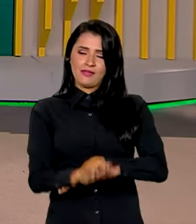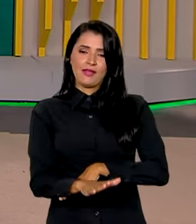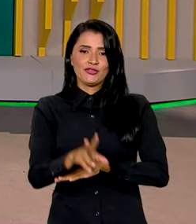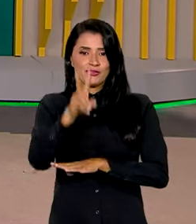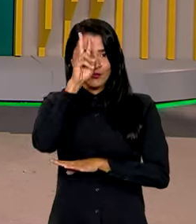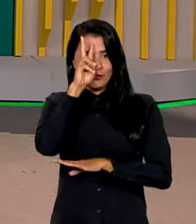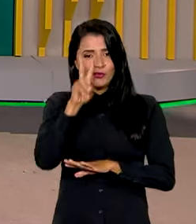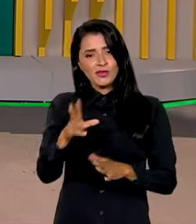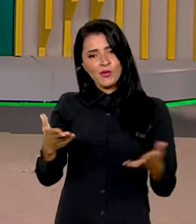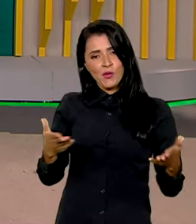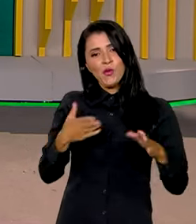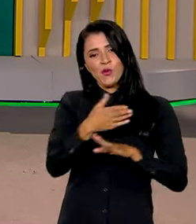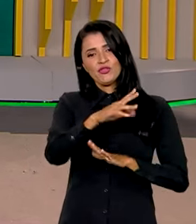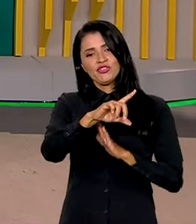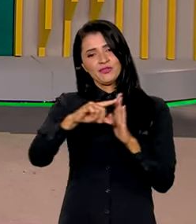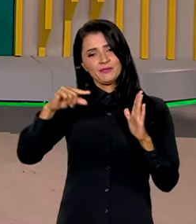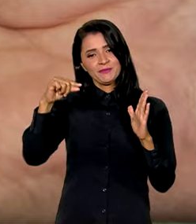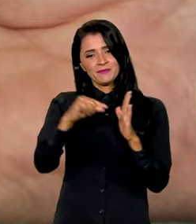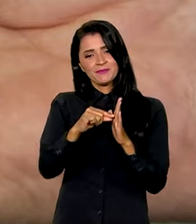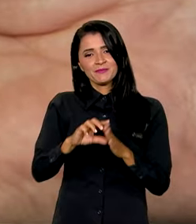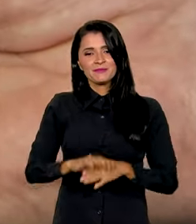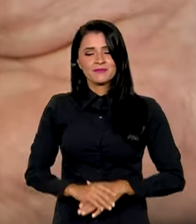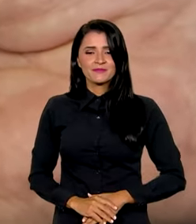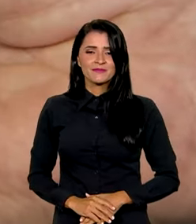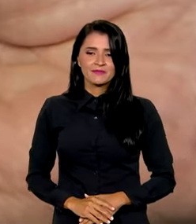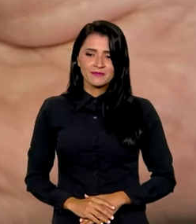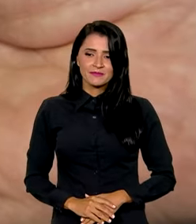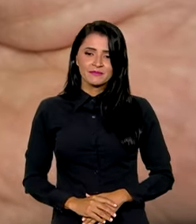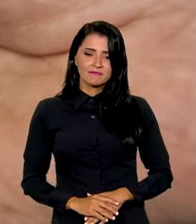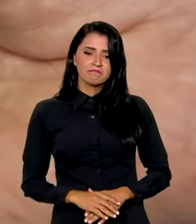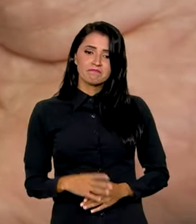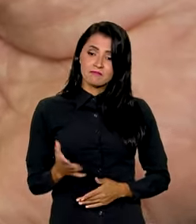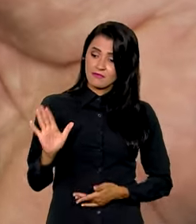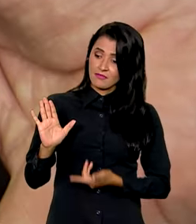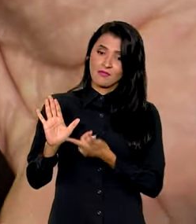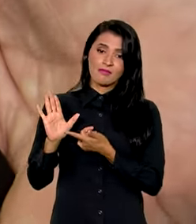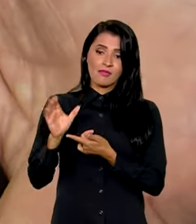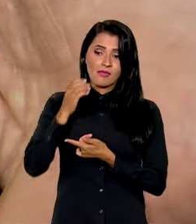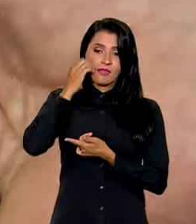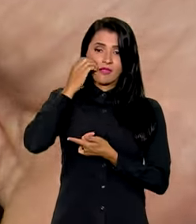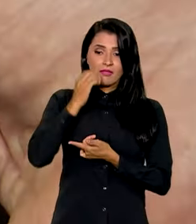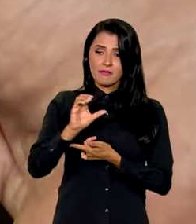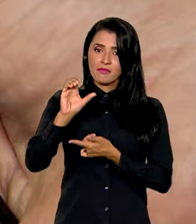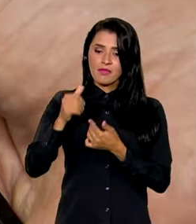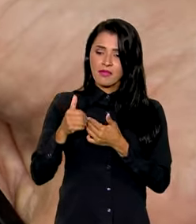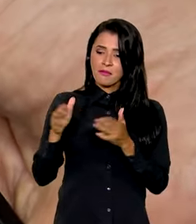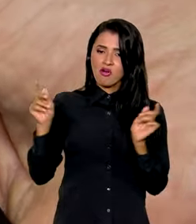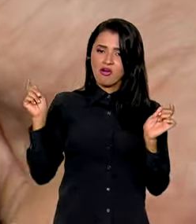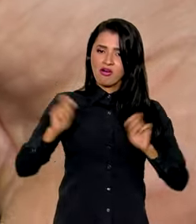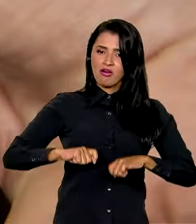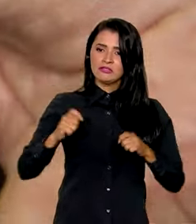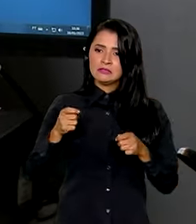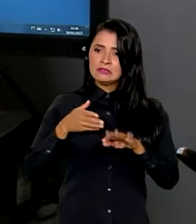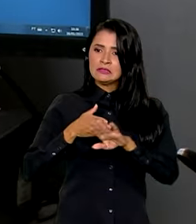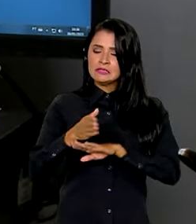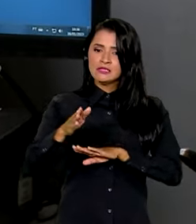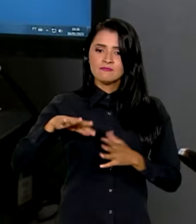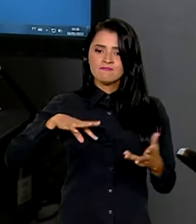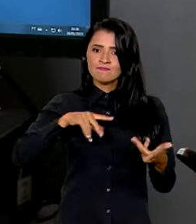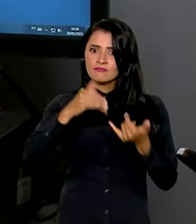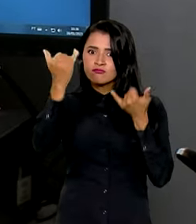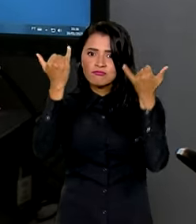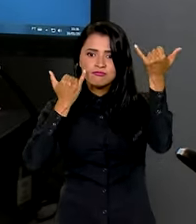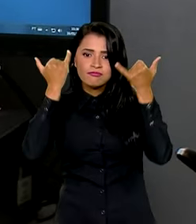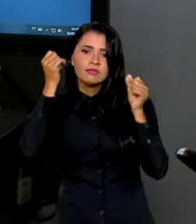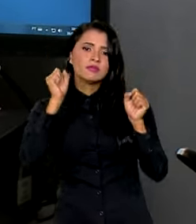segunda-feira, no Palácio do Planalto. Na palma da mão, o celular abre as portas para o mundo. Pode